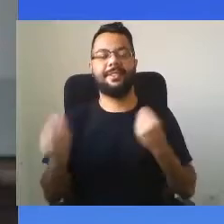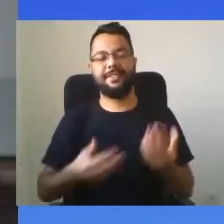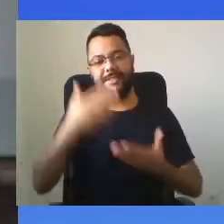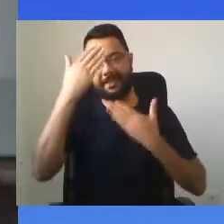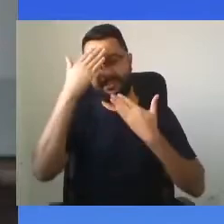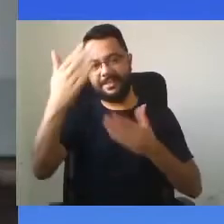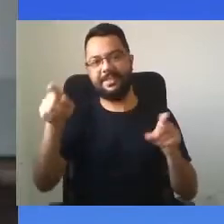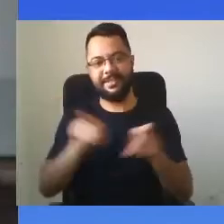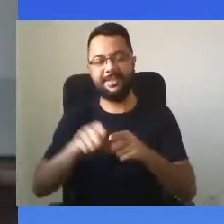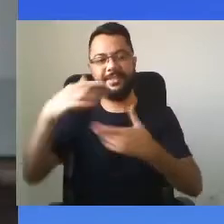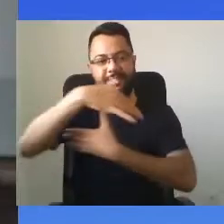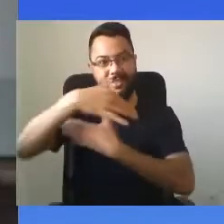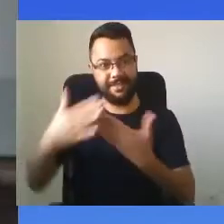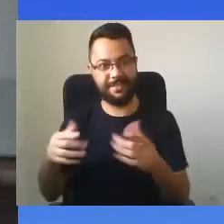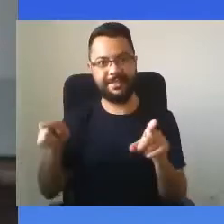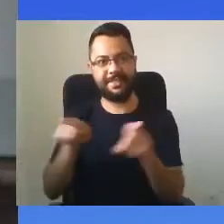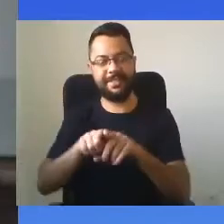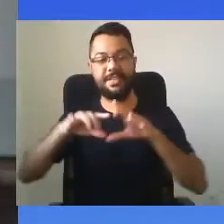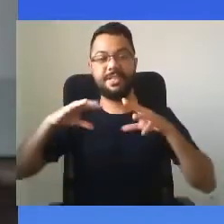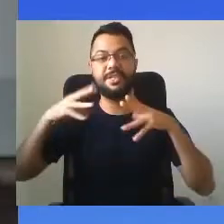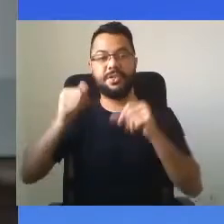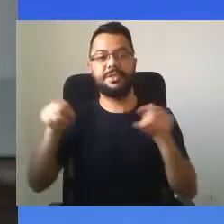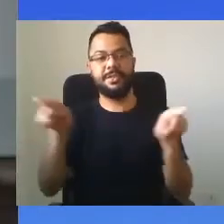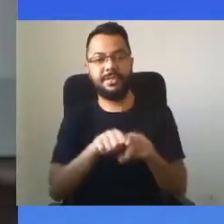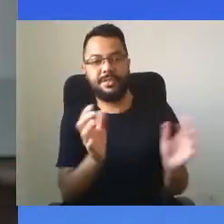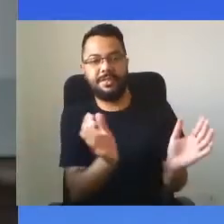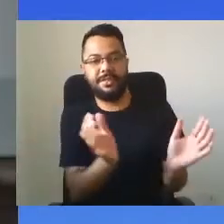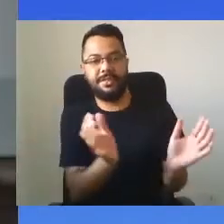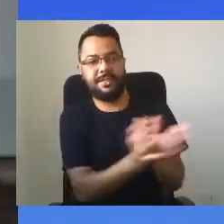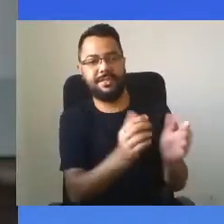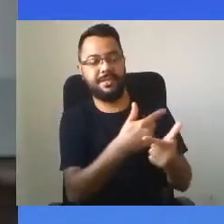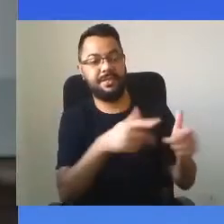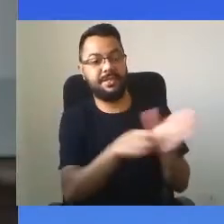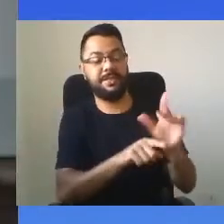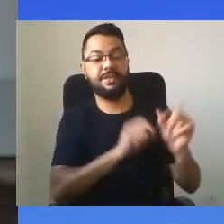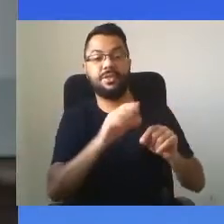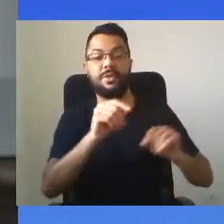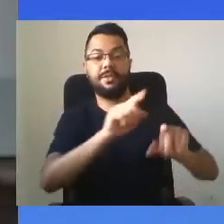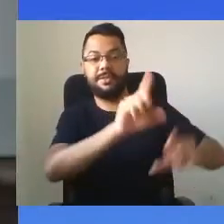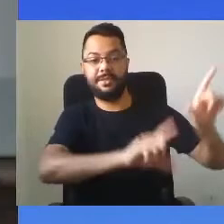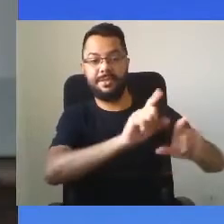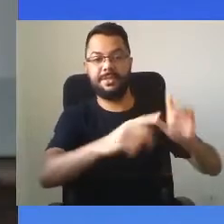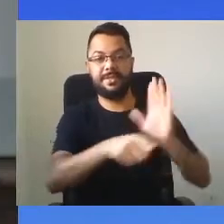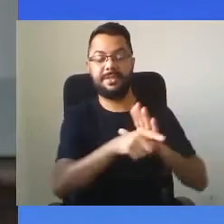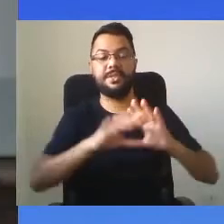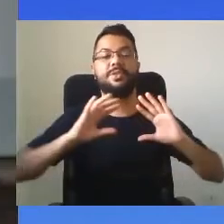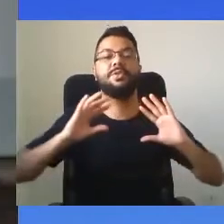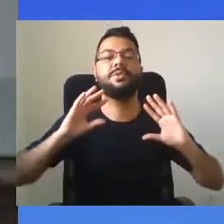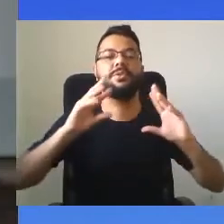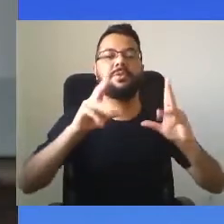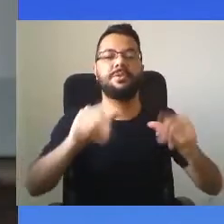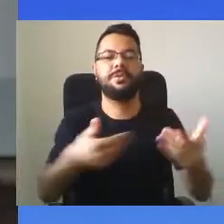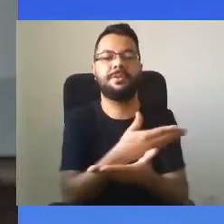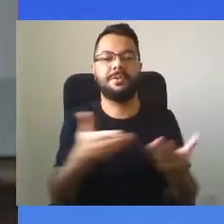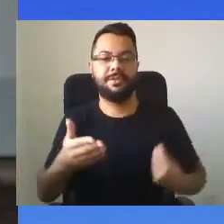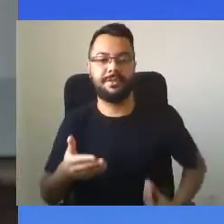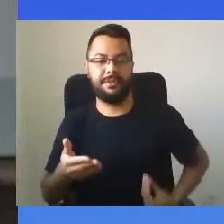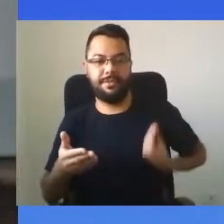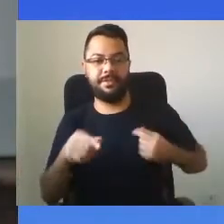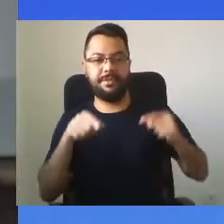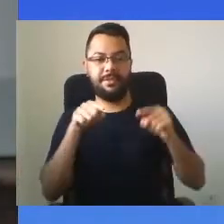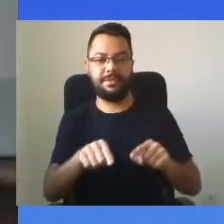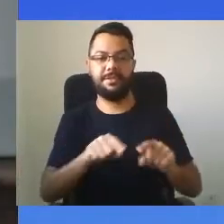Libras, a toda parte do cerimonial, a toda parte da TV, a todos os que estão aqui presentes. E, por fim,